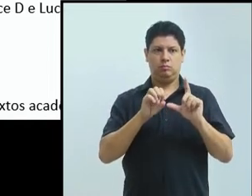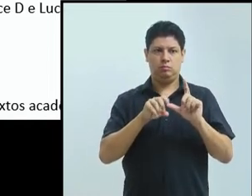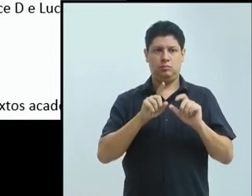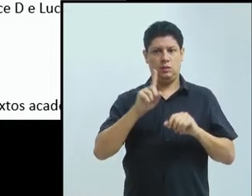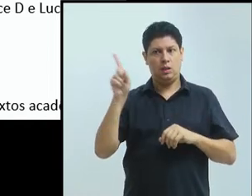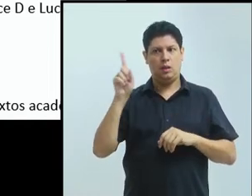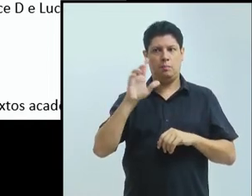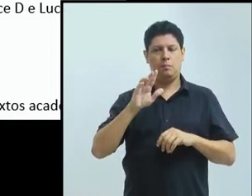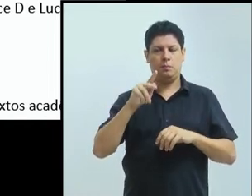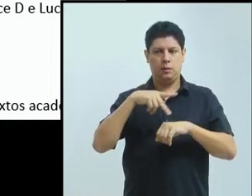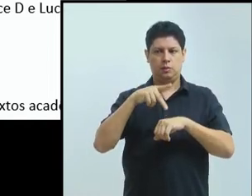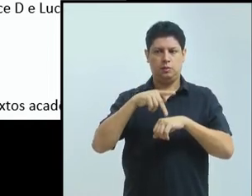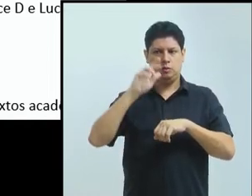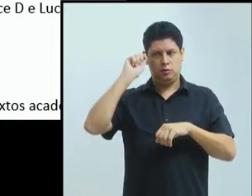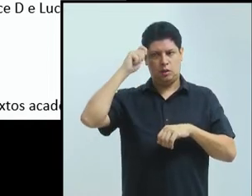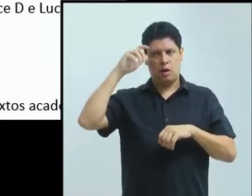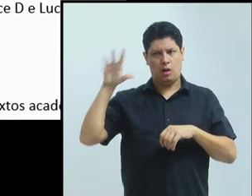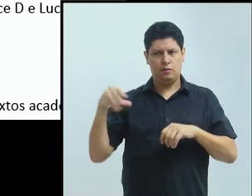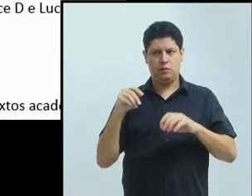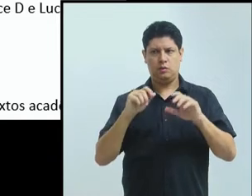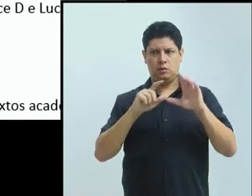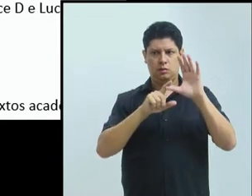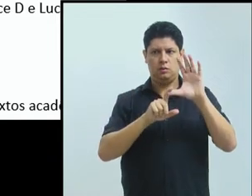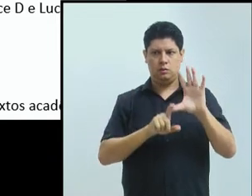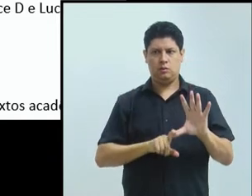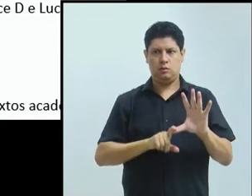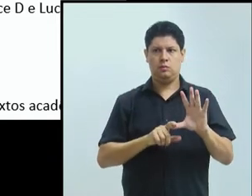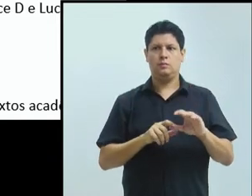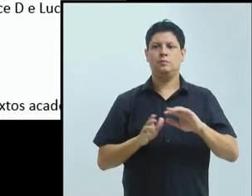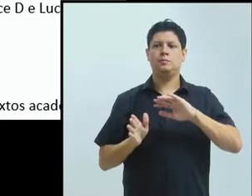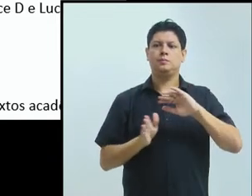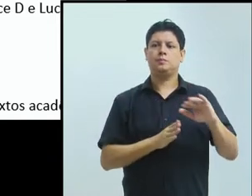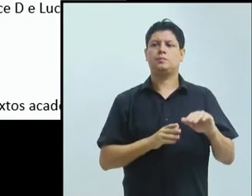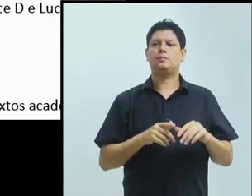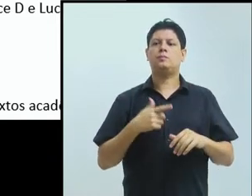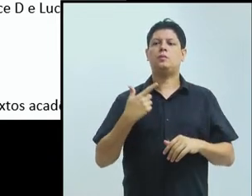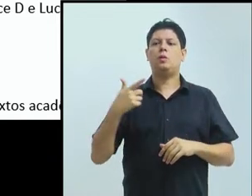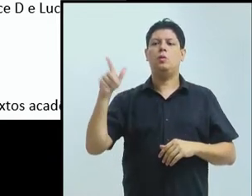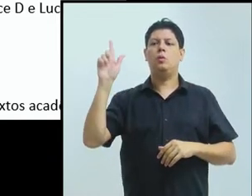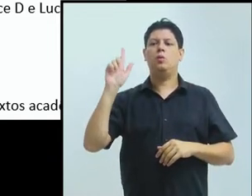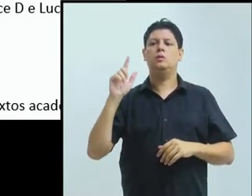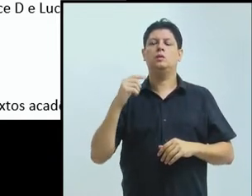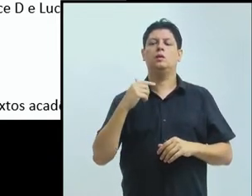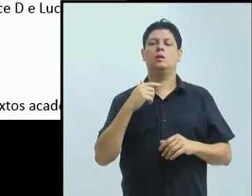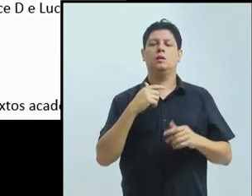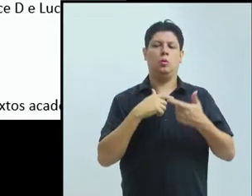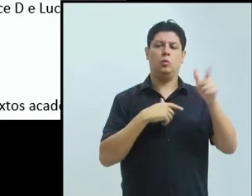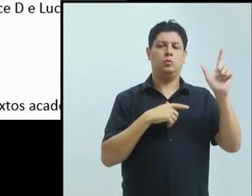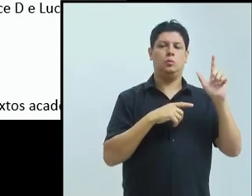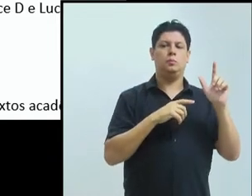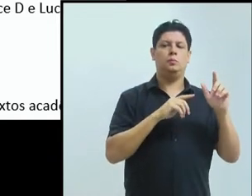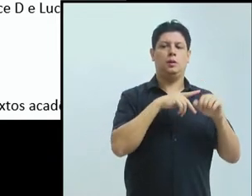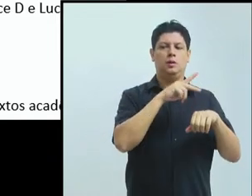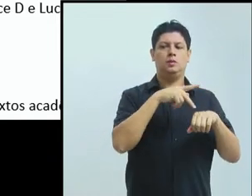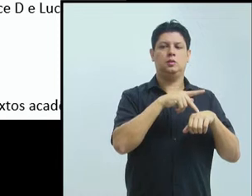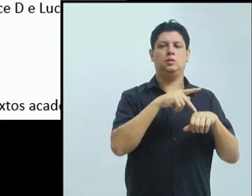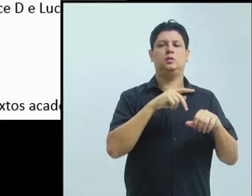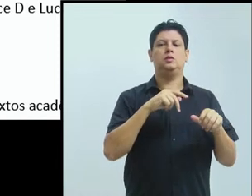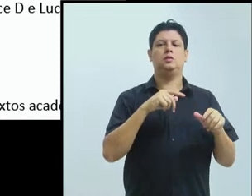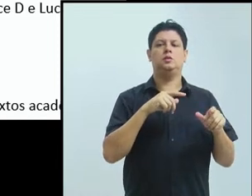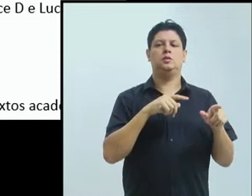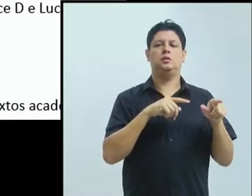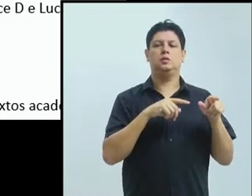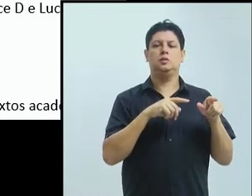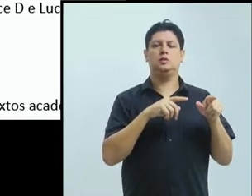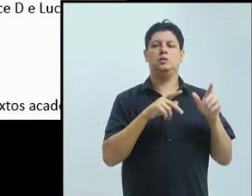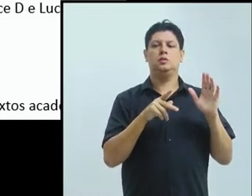aluna do mestrado em língua portuguesa como segunda língua. A pedagógica de Maputo. Eu sou